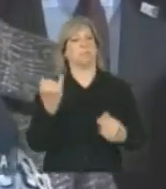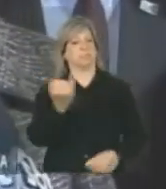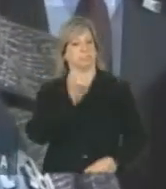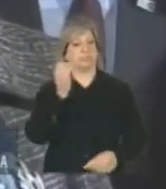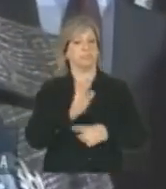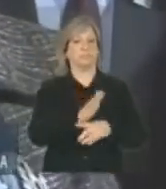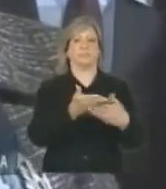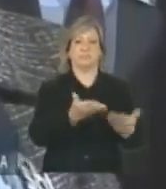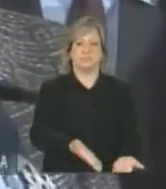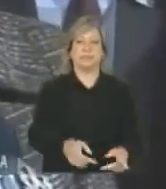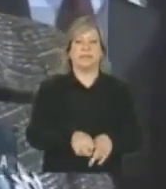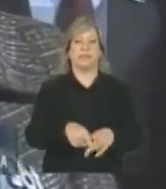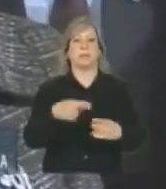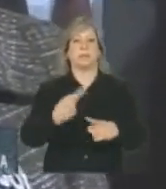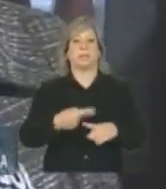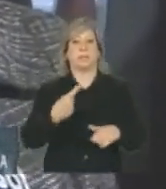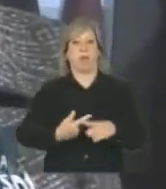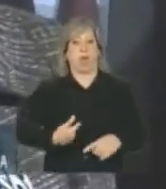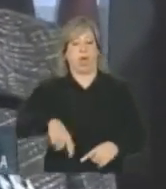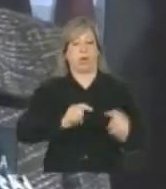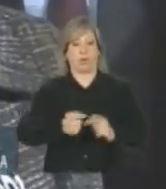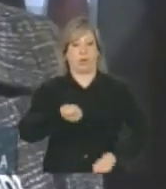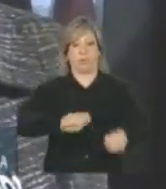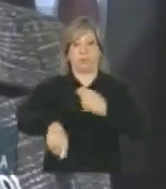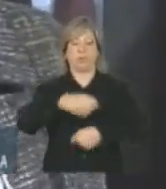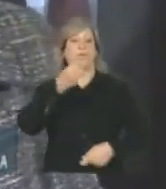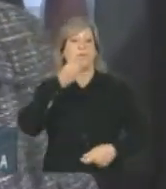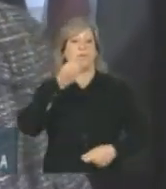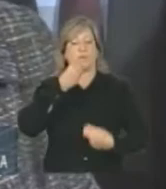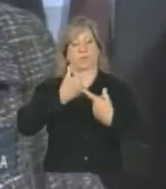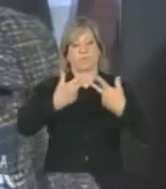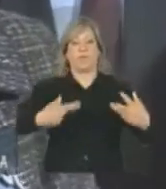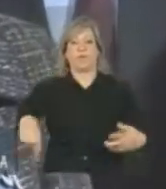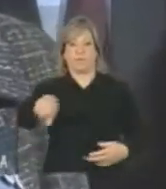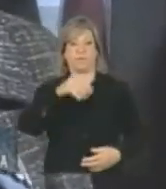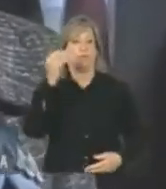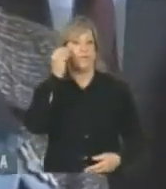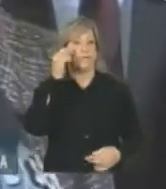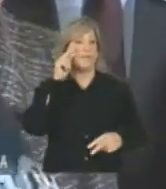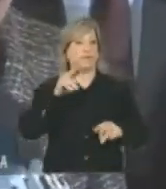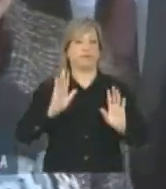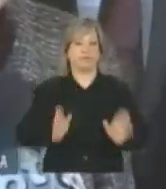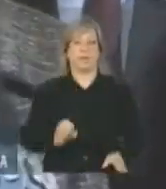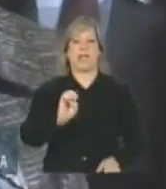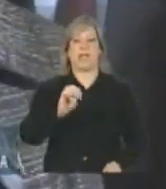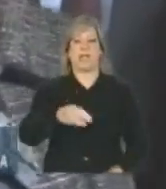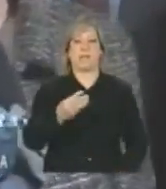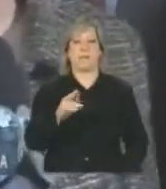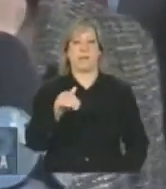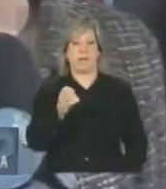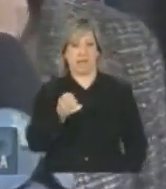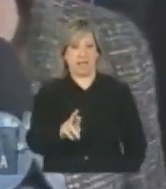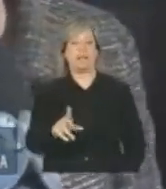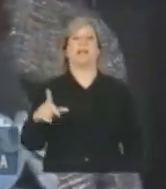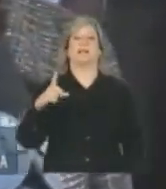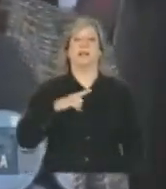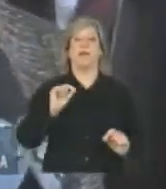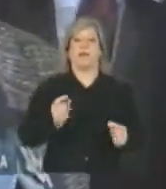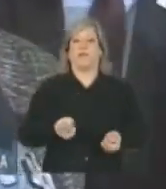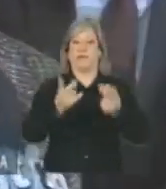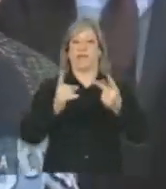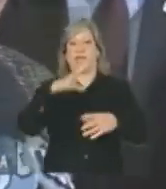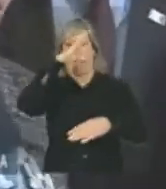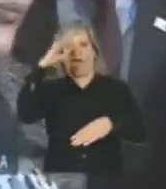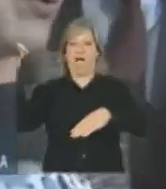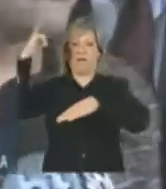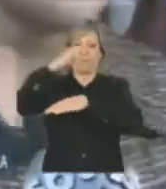pelo tamanho da nossa economia e das oportunidades, como vocês viram, a Embraer está aqui vendendo seus aviões,